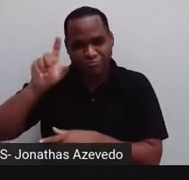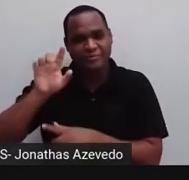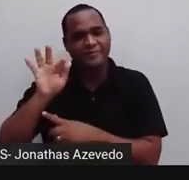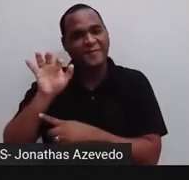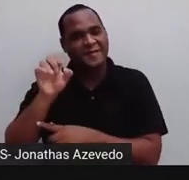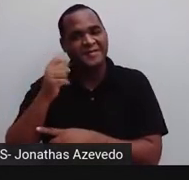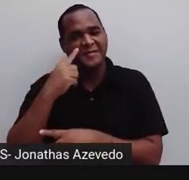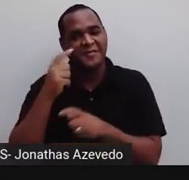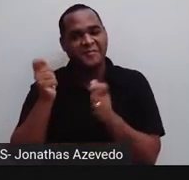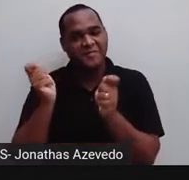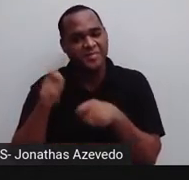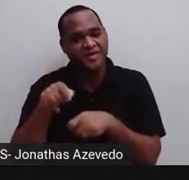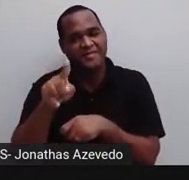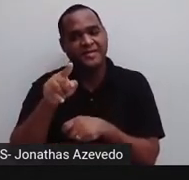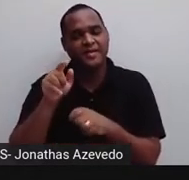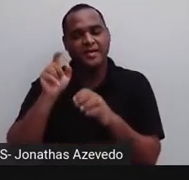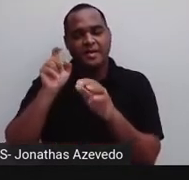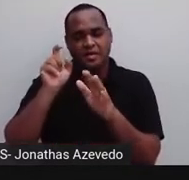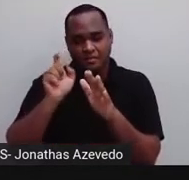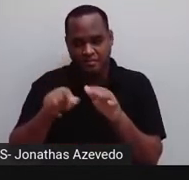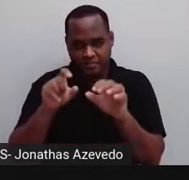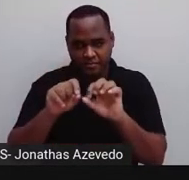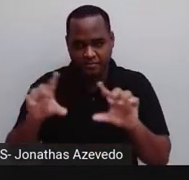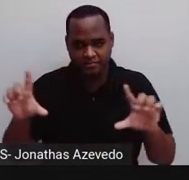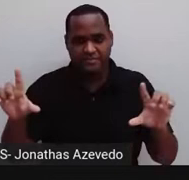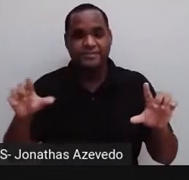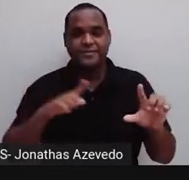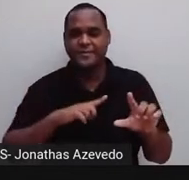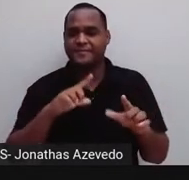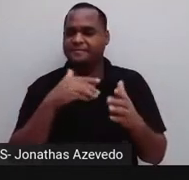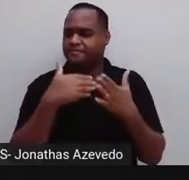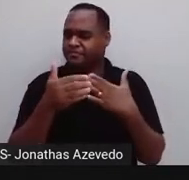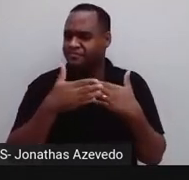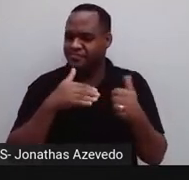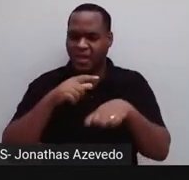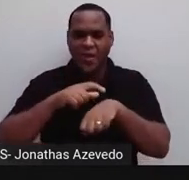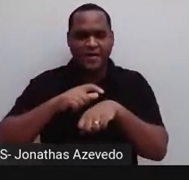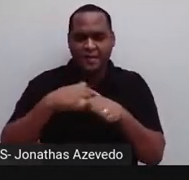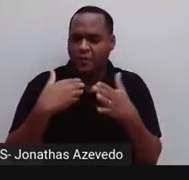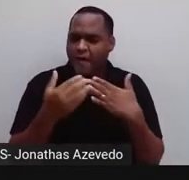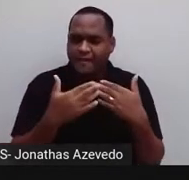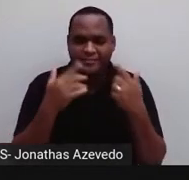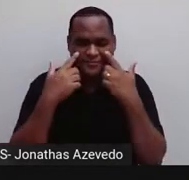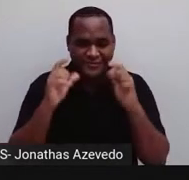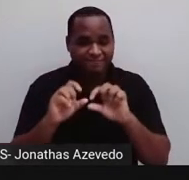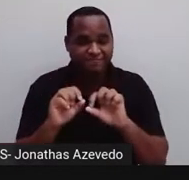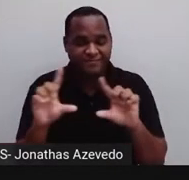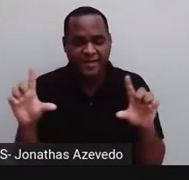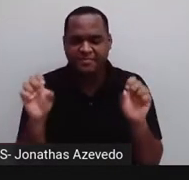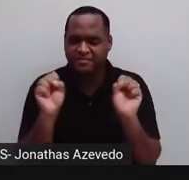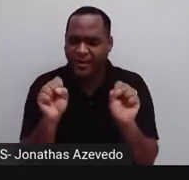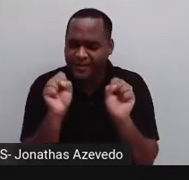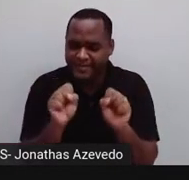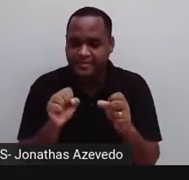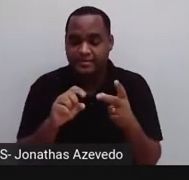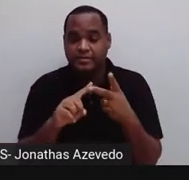acessá-las em qualquer momento, um celular,